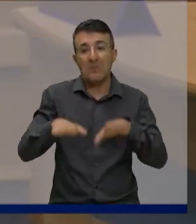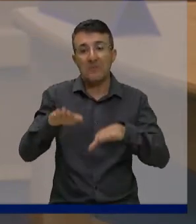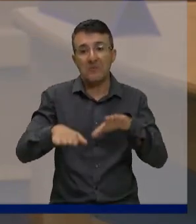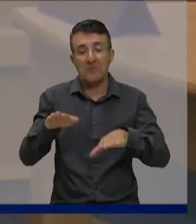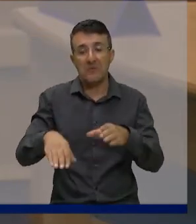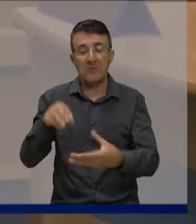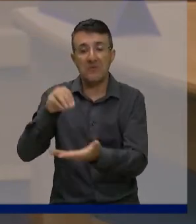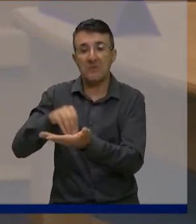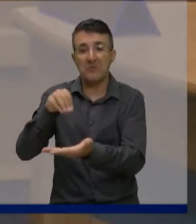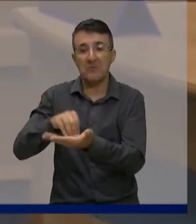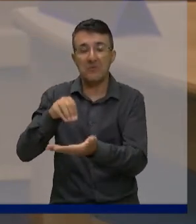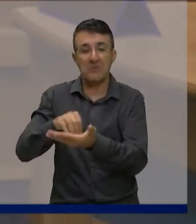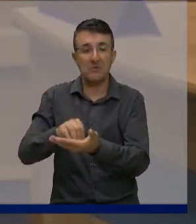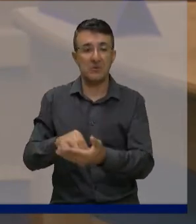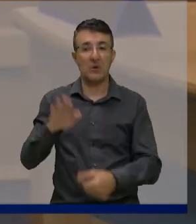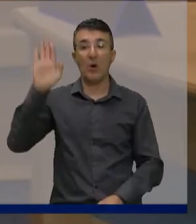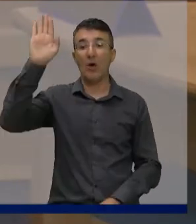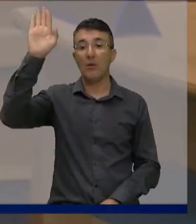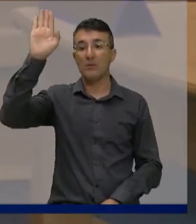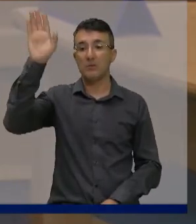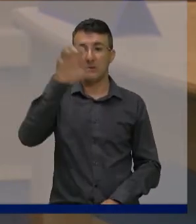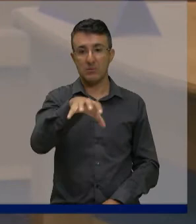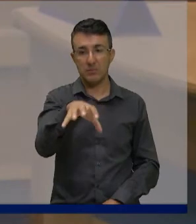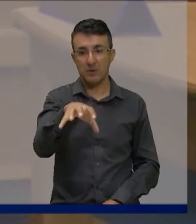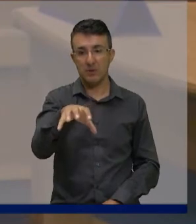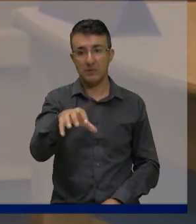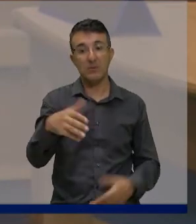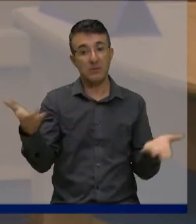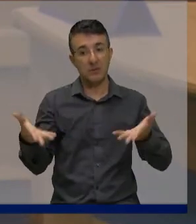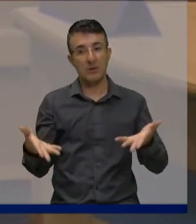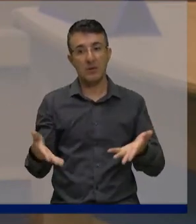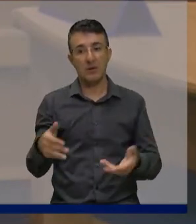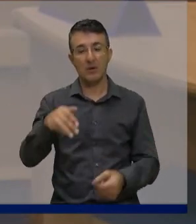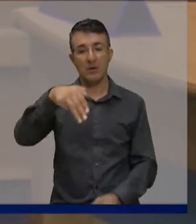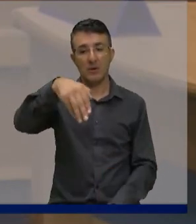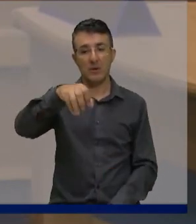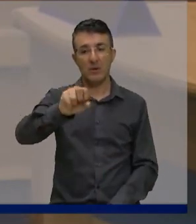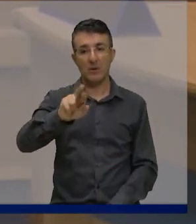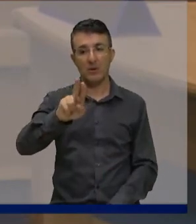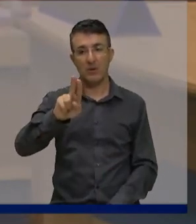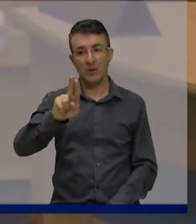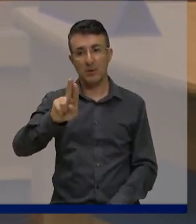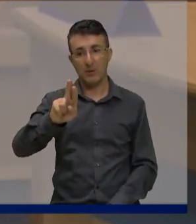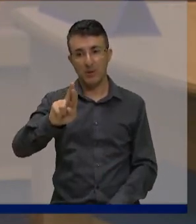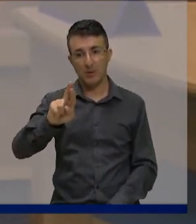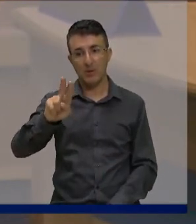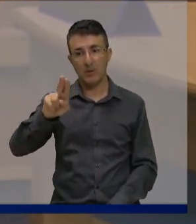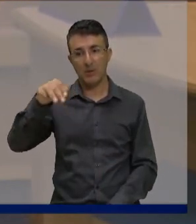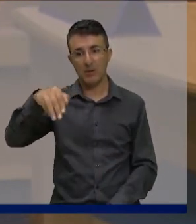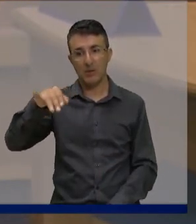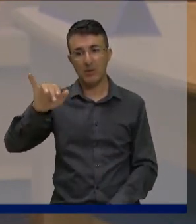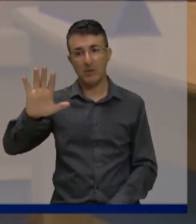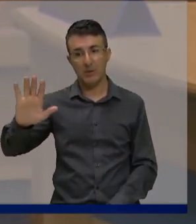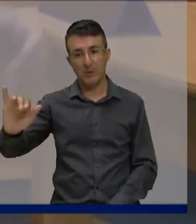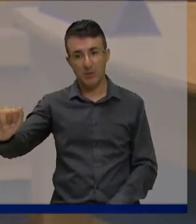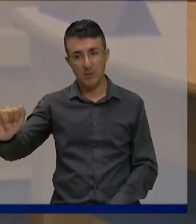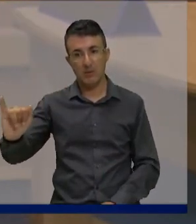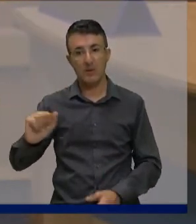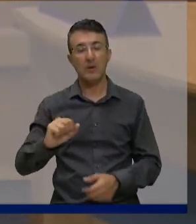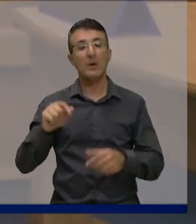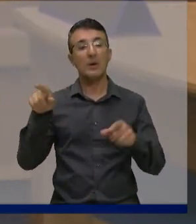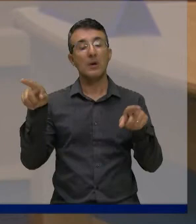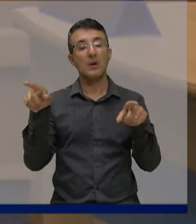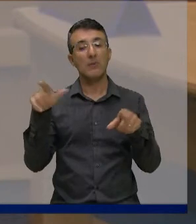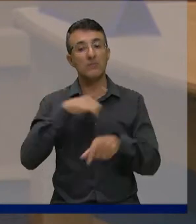Morumbi região tem dois então só queria deixar isso claro não atribuir a mim sei que o vereador trabalhou lá muitos anos atrás